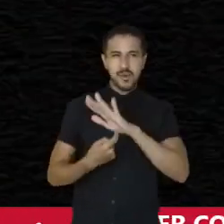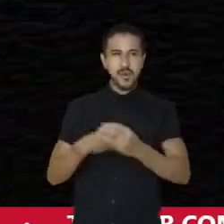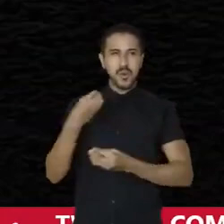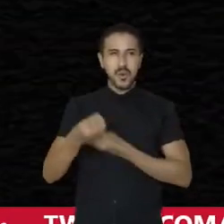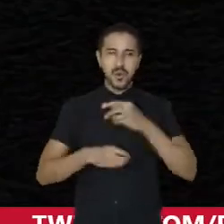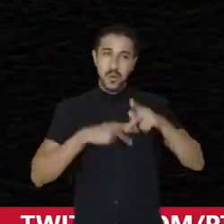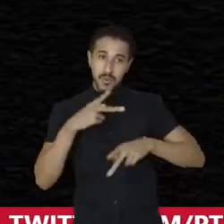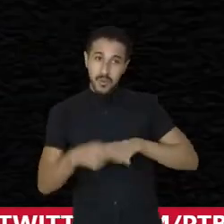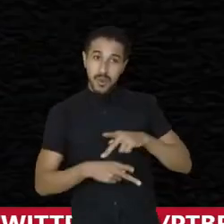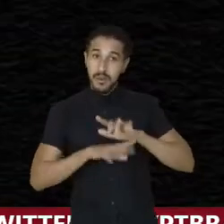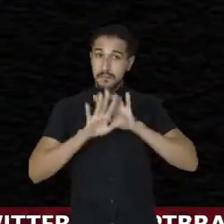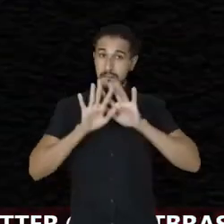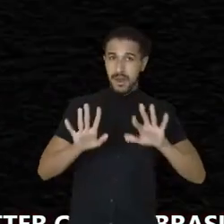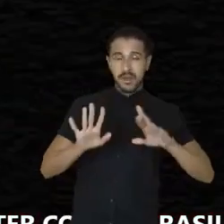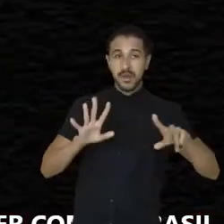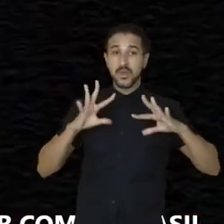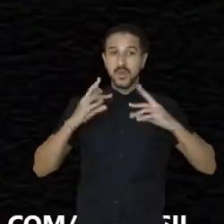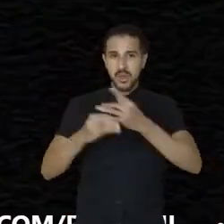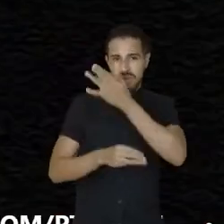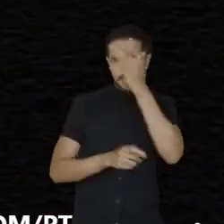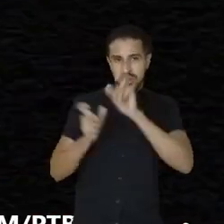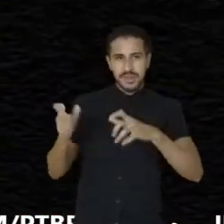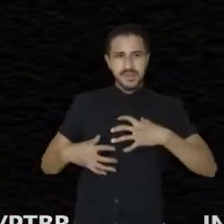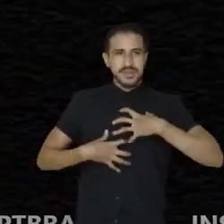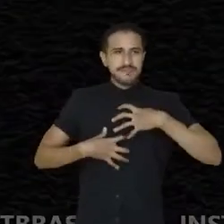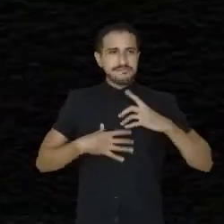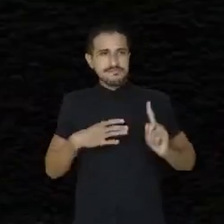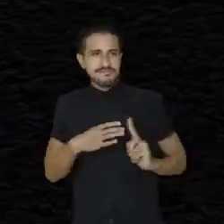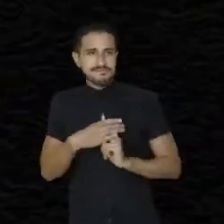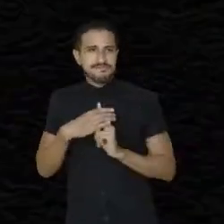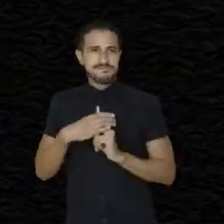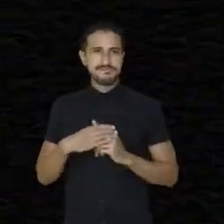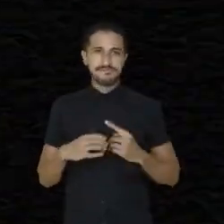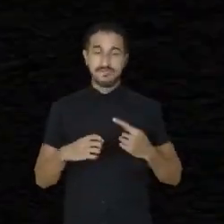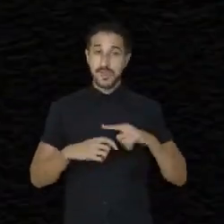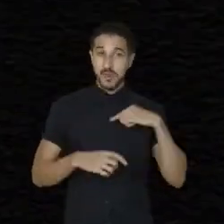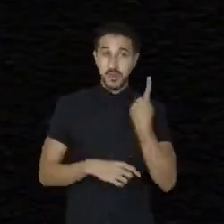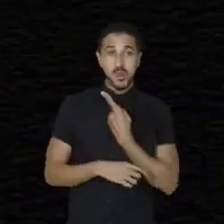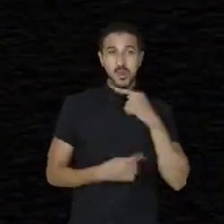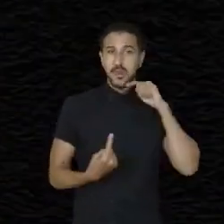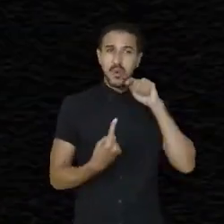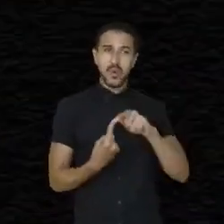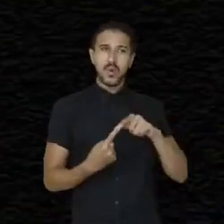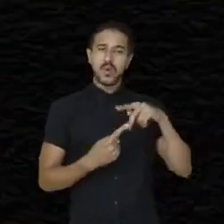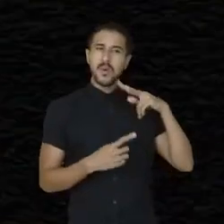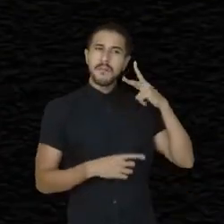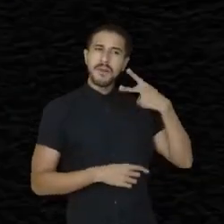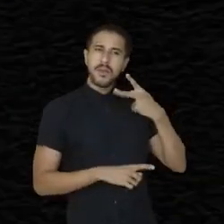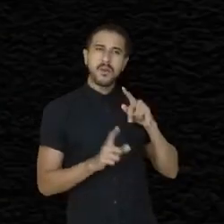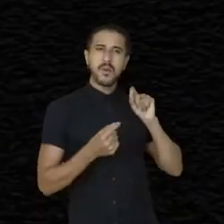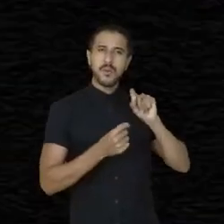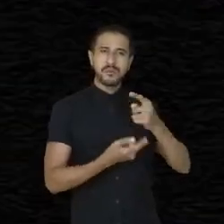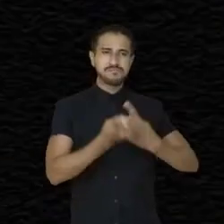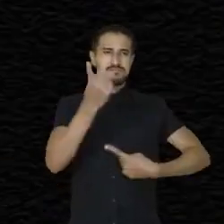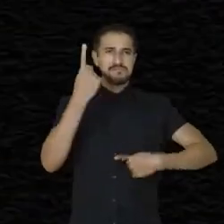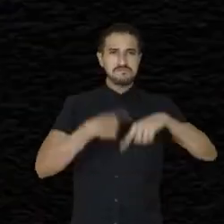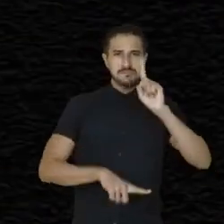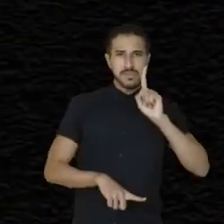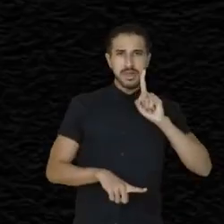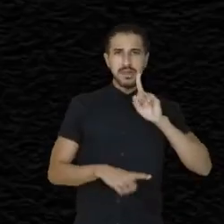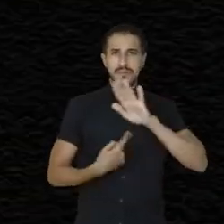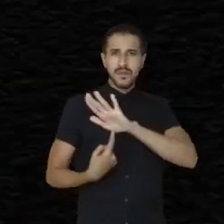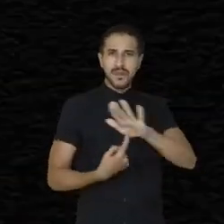população, mas nem todas as pessoas se sentem integradas a elas. Nossa missão no parlamento é transformar,